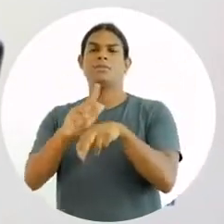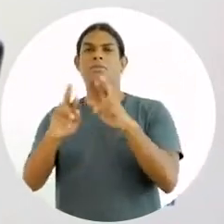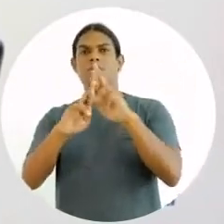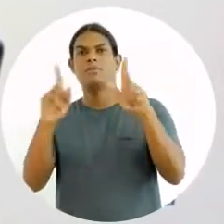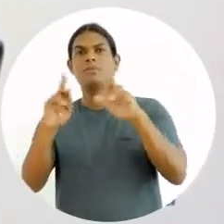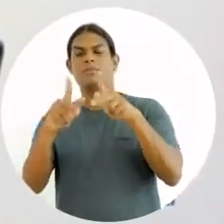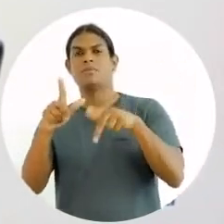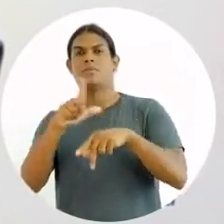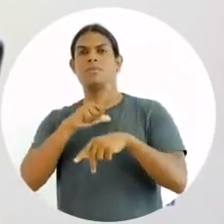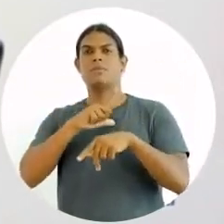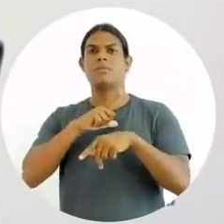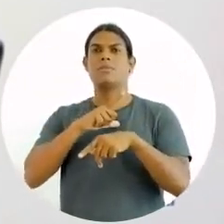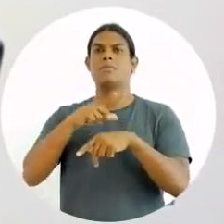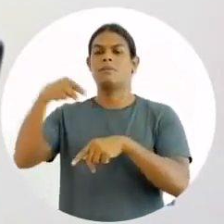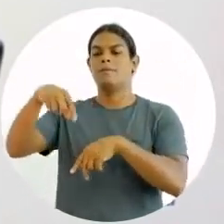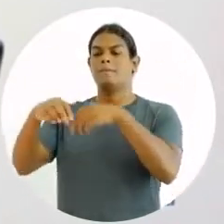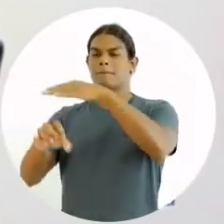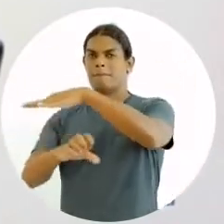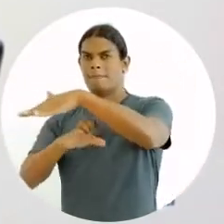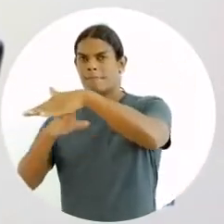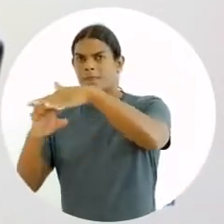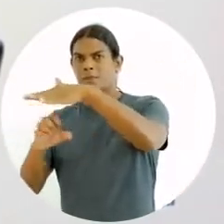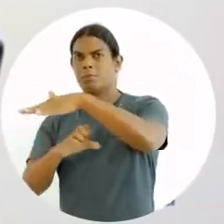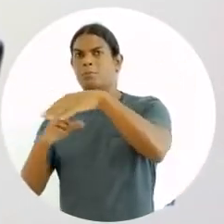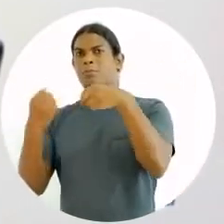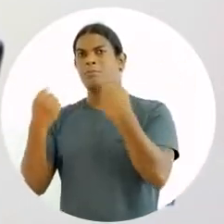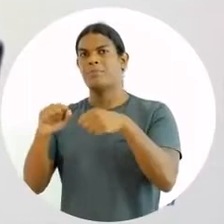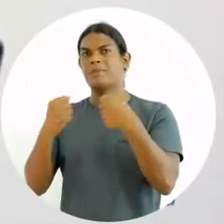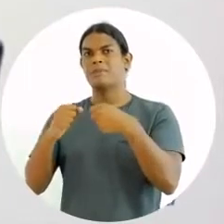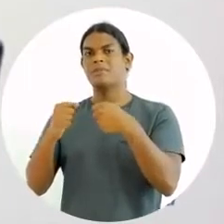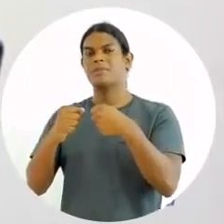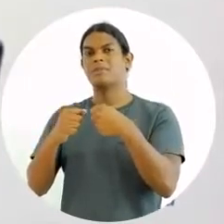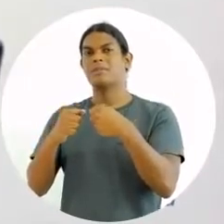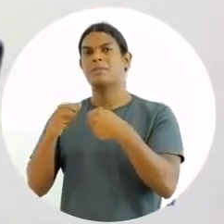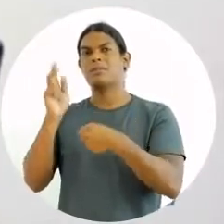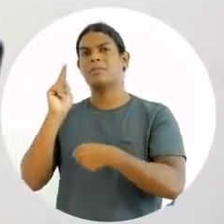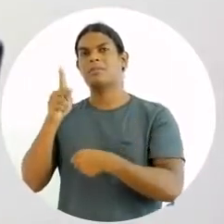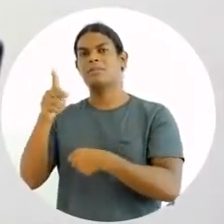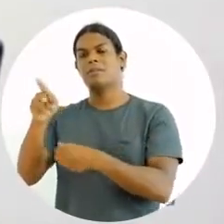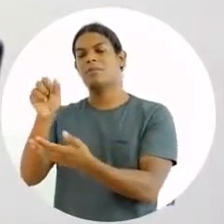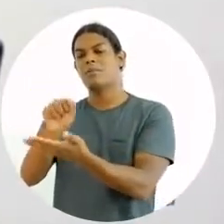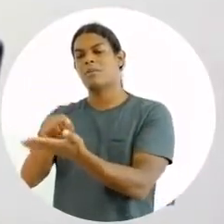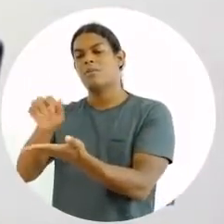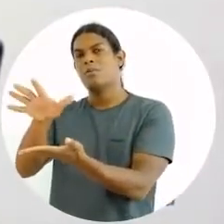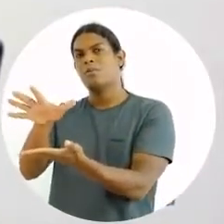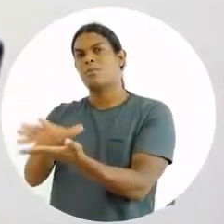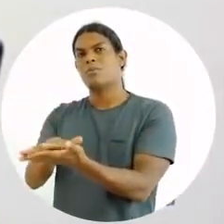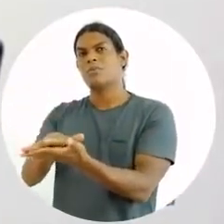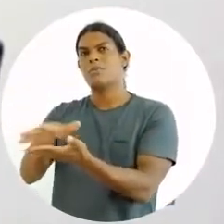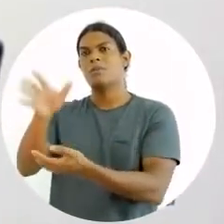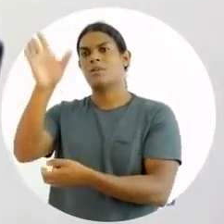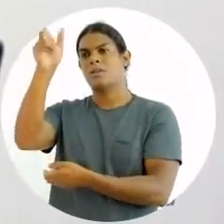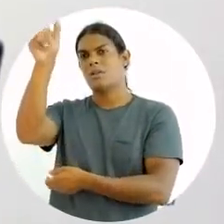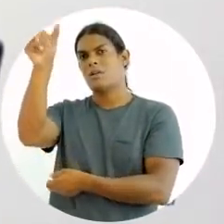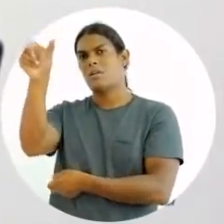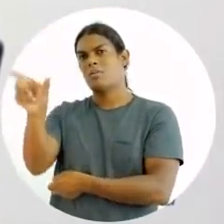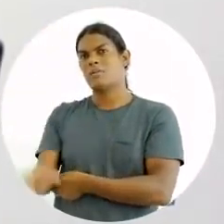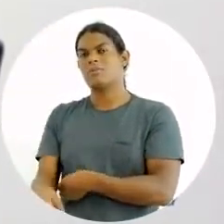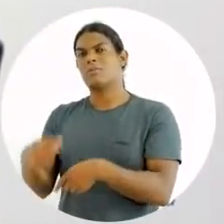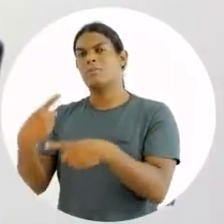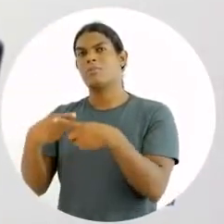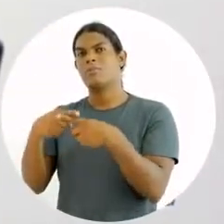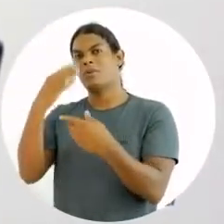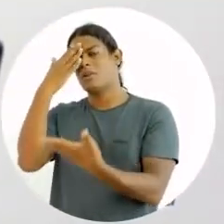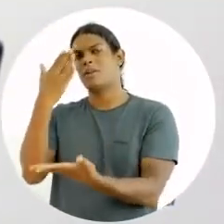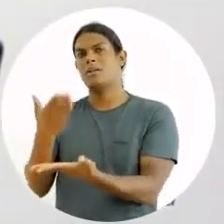Eu tenho uma empresa na esquina que precisa realmente sempre estar punindo um funcionário, porque acredita que aquele funcionário, ele não